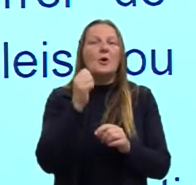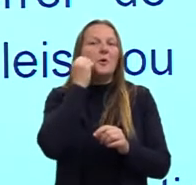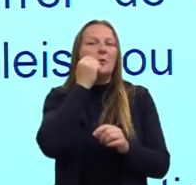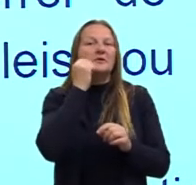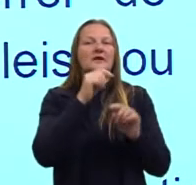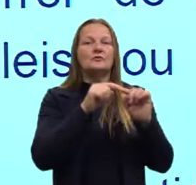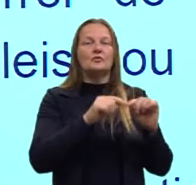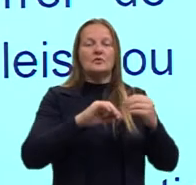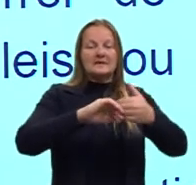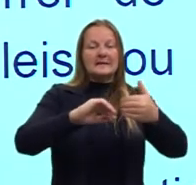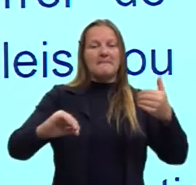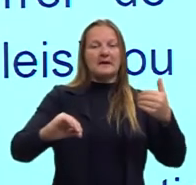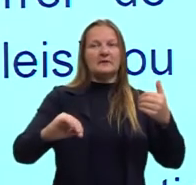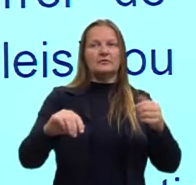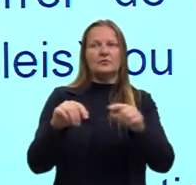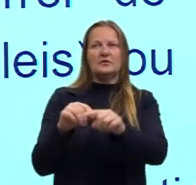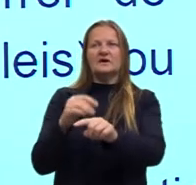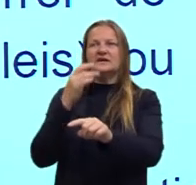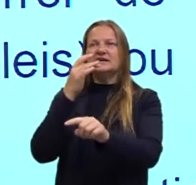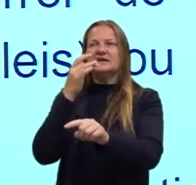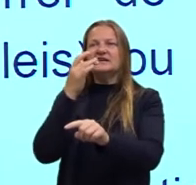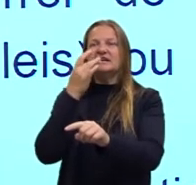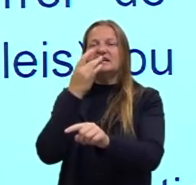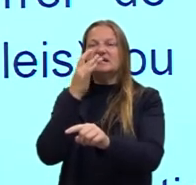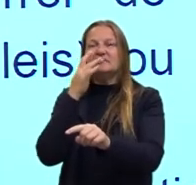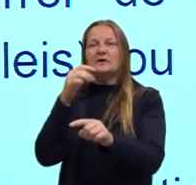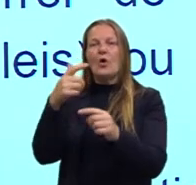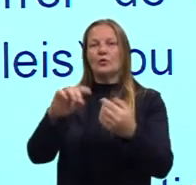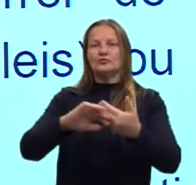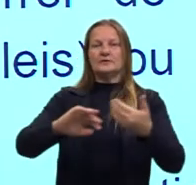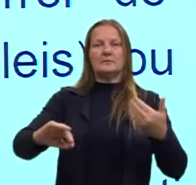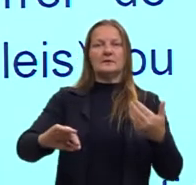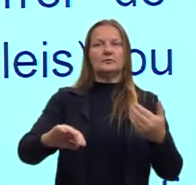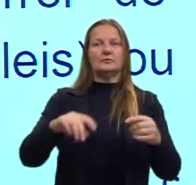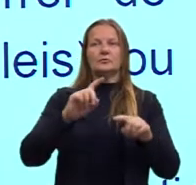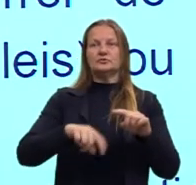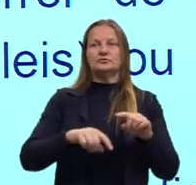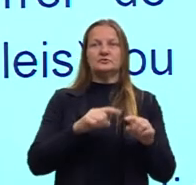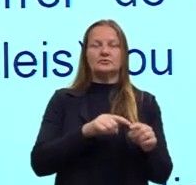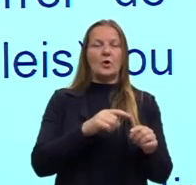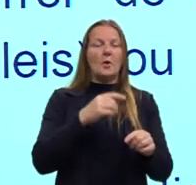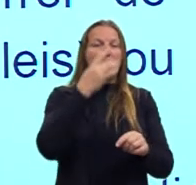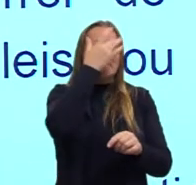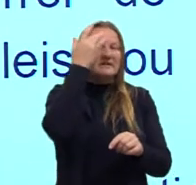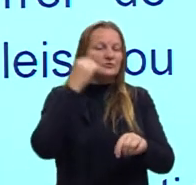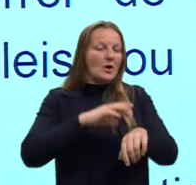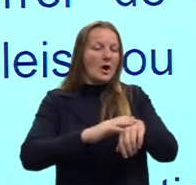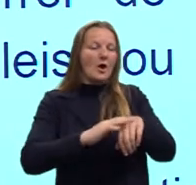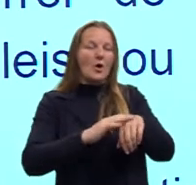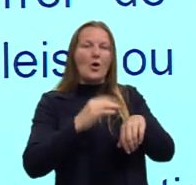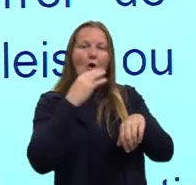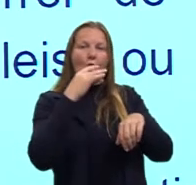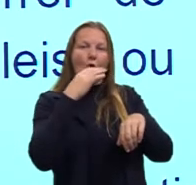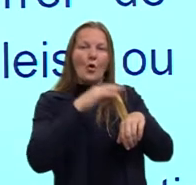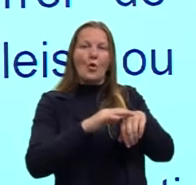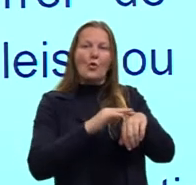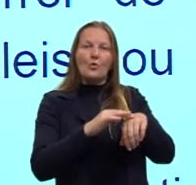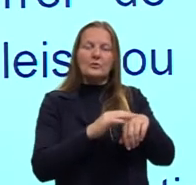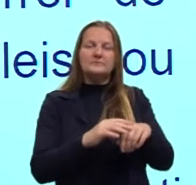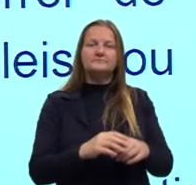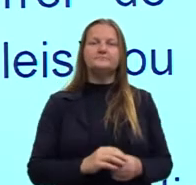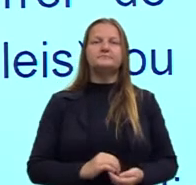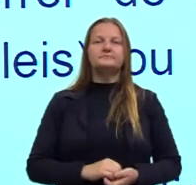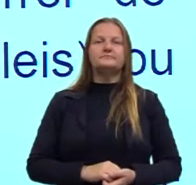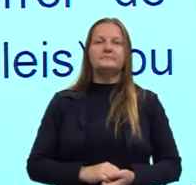E do outro lado, tem uma pessoa branca usando um outro bebedouro. E a base disso também é dizer que a pessoa negra